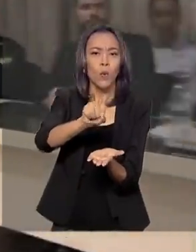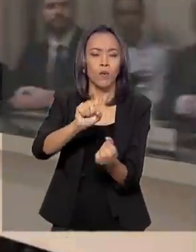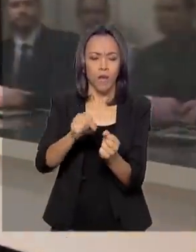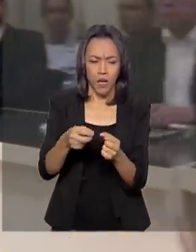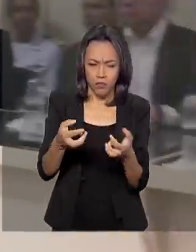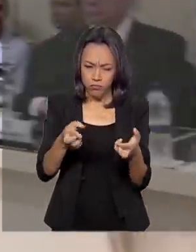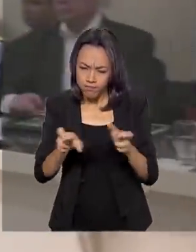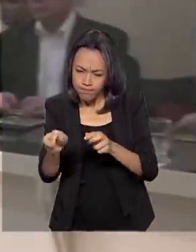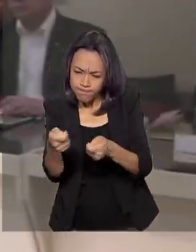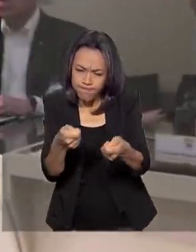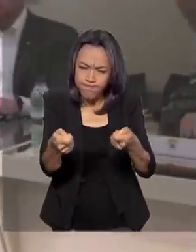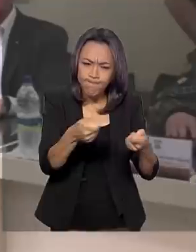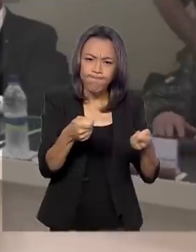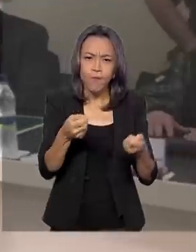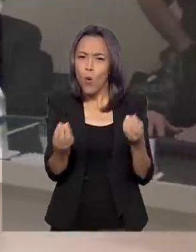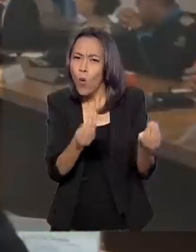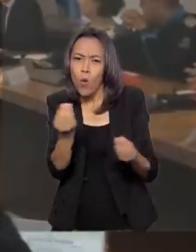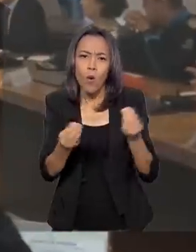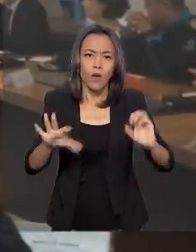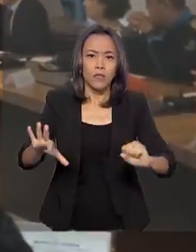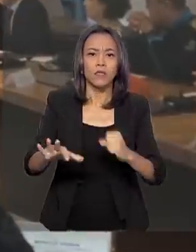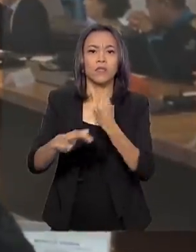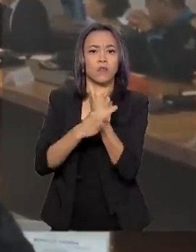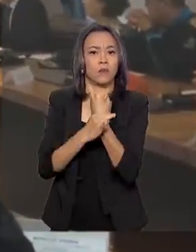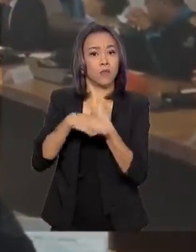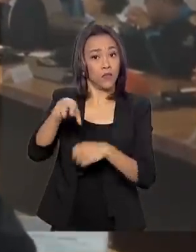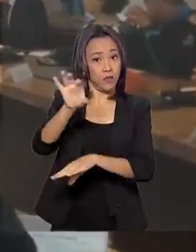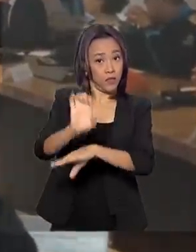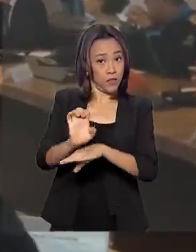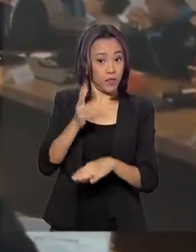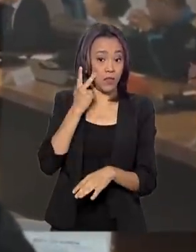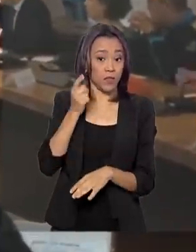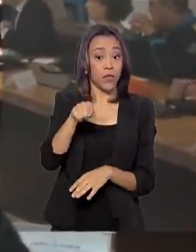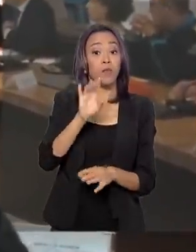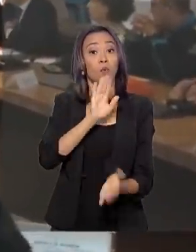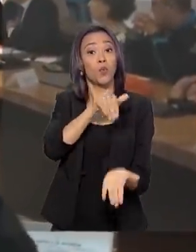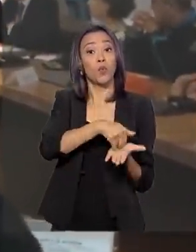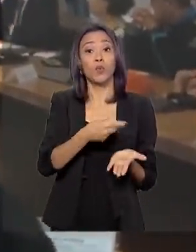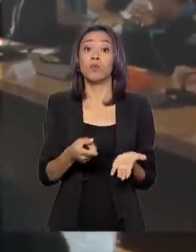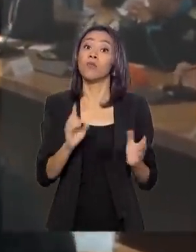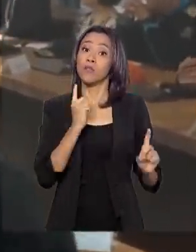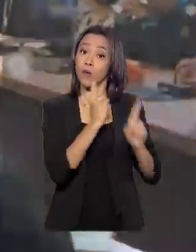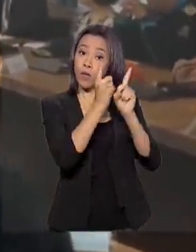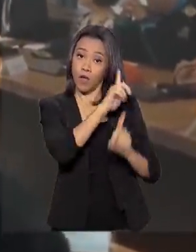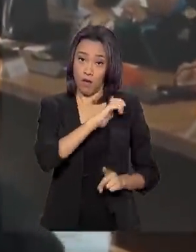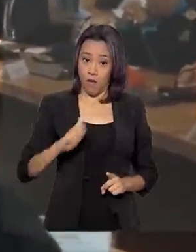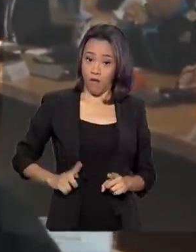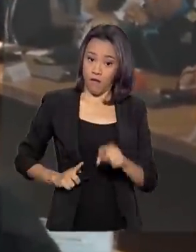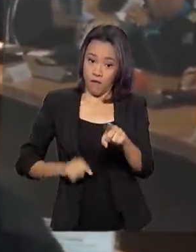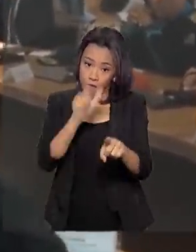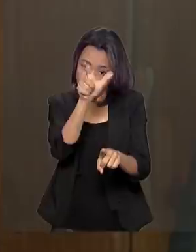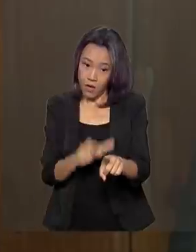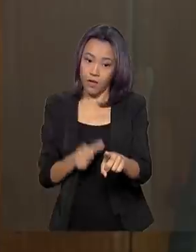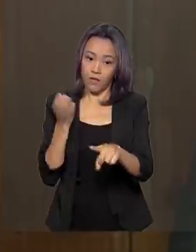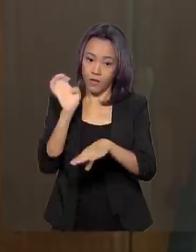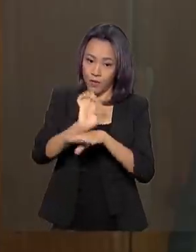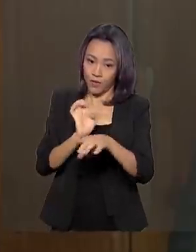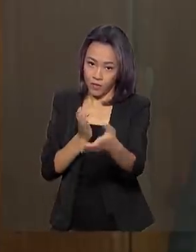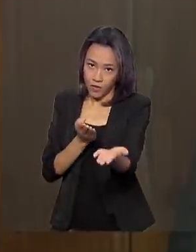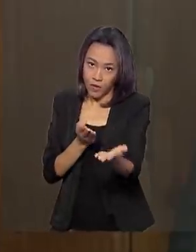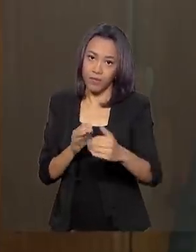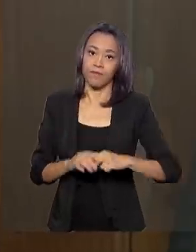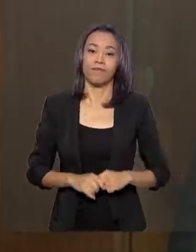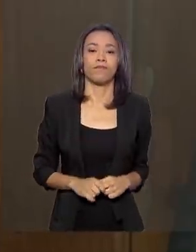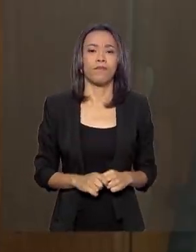monitoramento da segurança na capital cearense. Por último, se encontraram com o governador do estado, Camilo Santana. A coisa